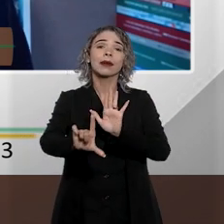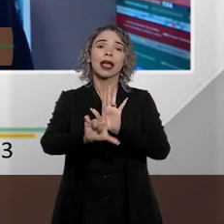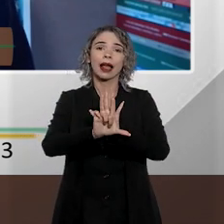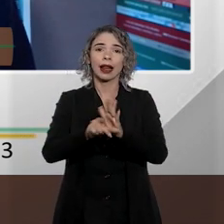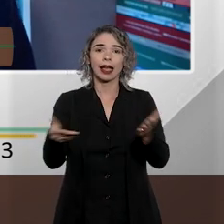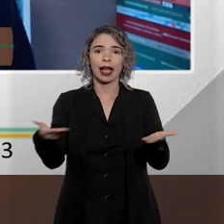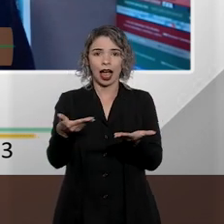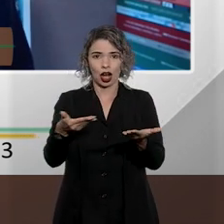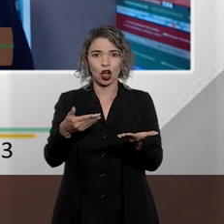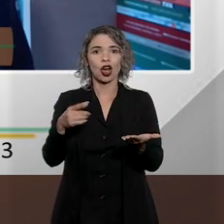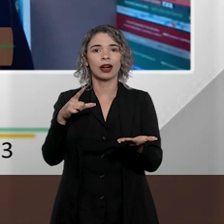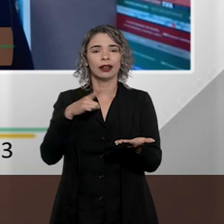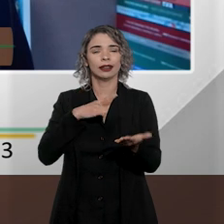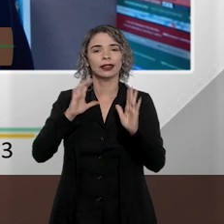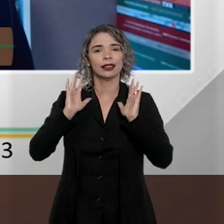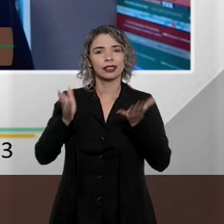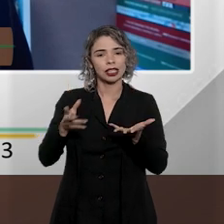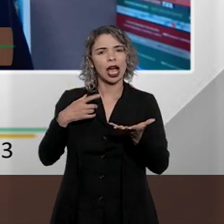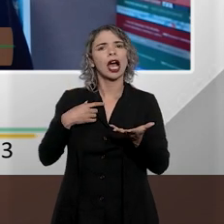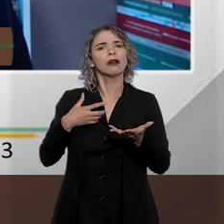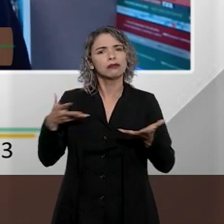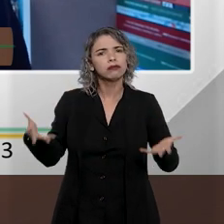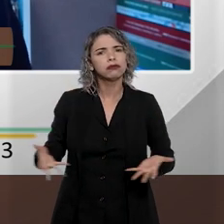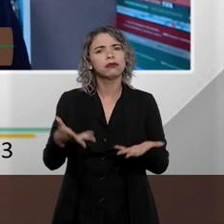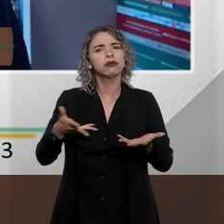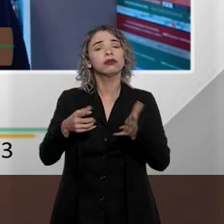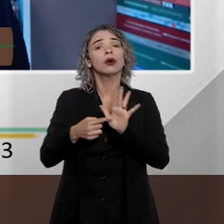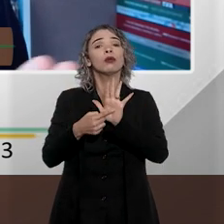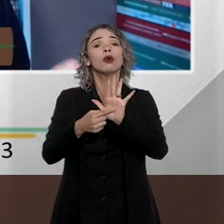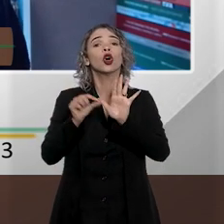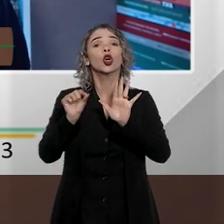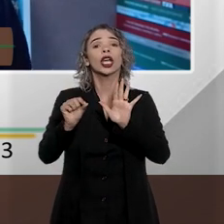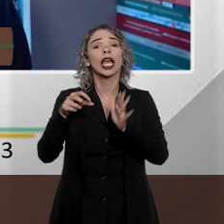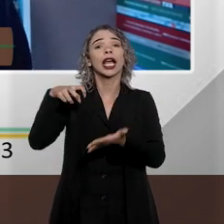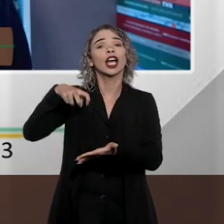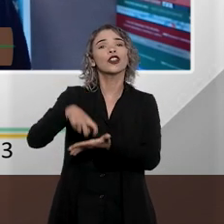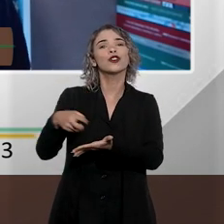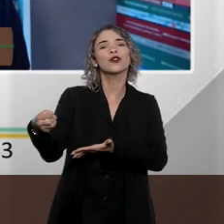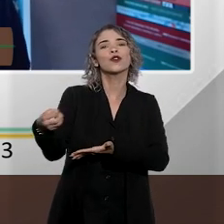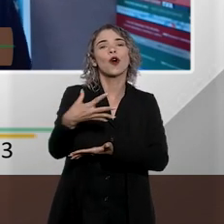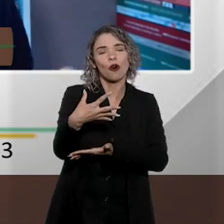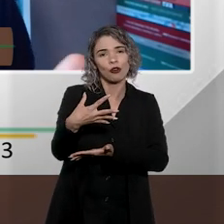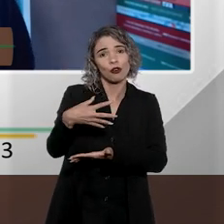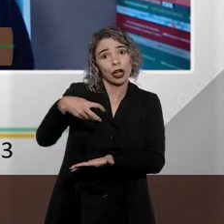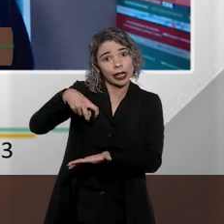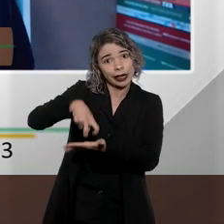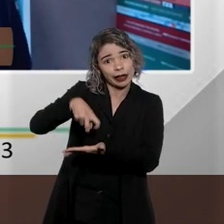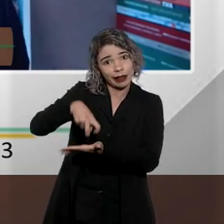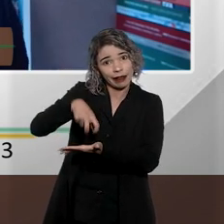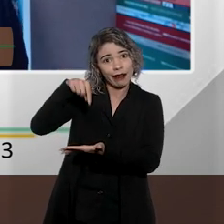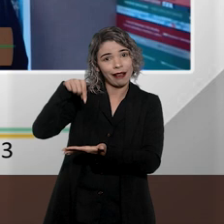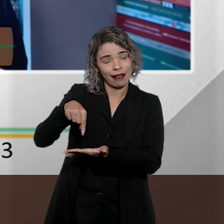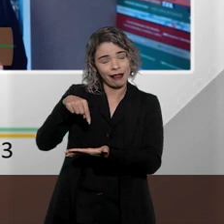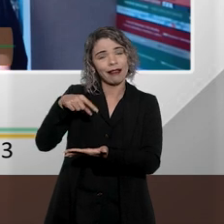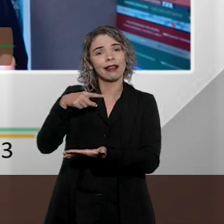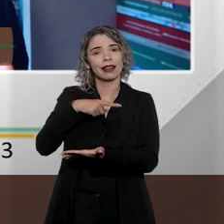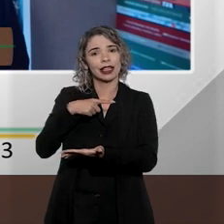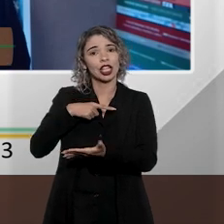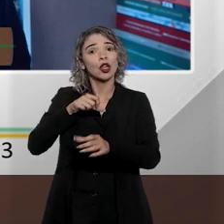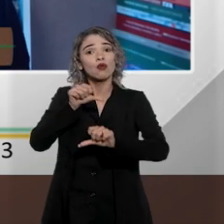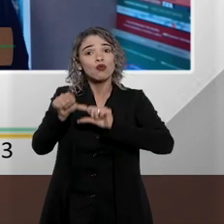maneira bastante incisiva, apresenta uma nova pena, e essa nova pena, que